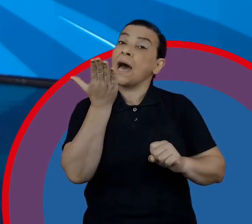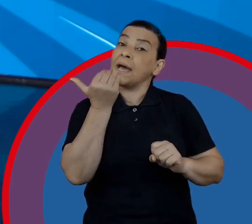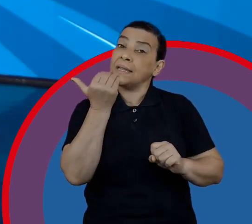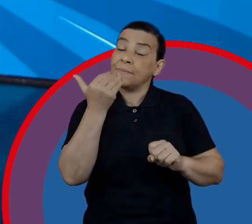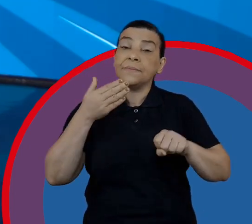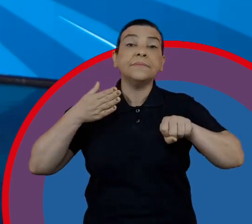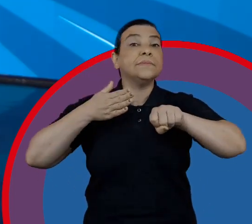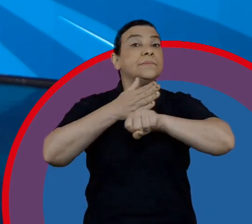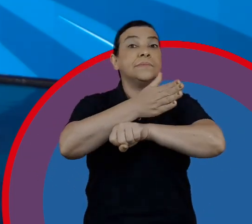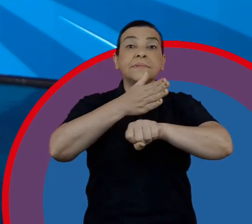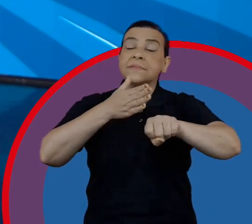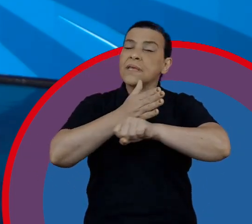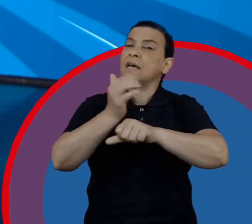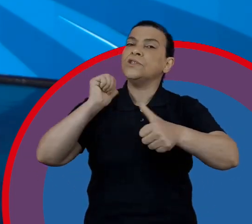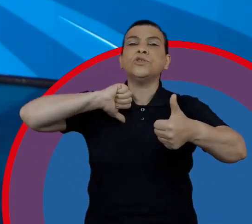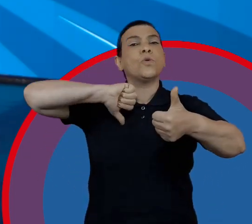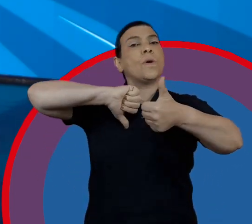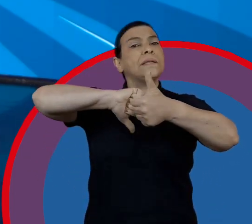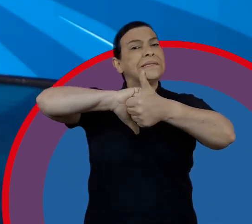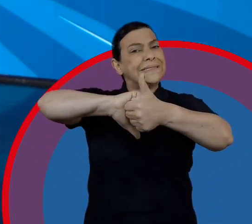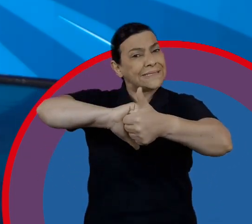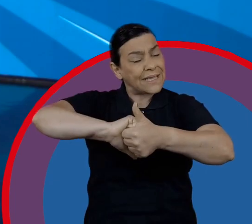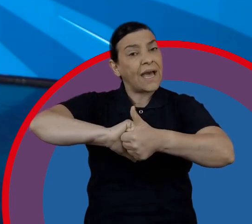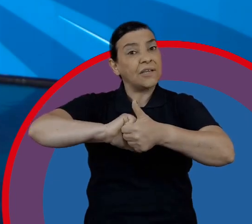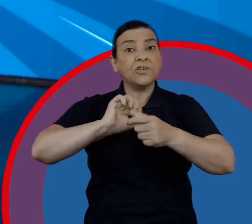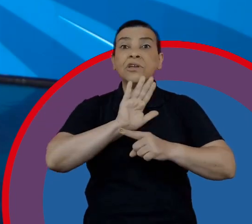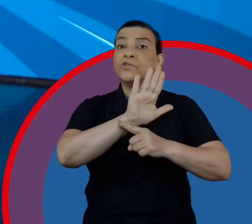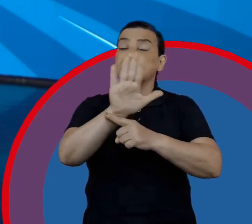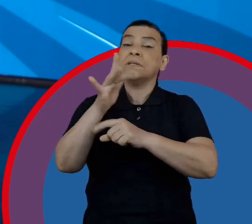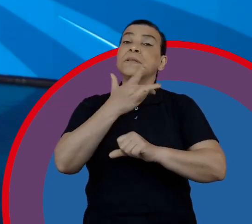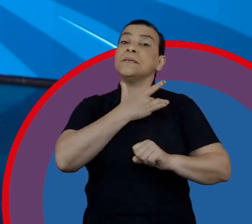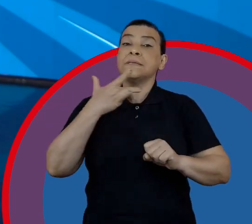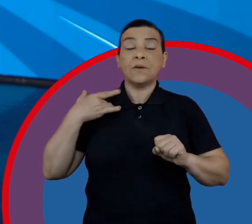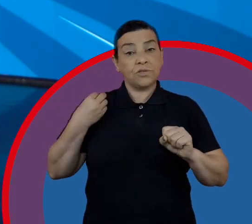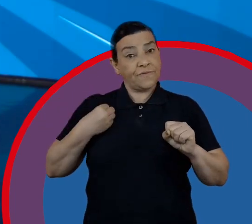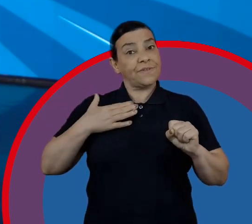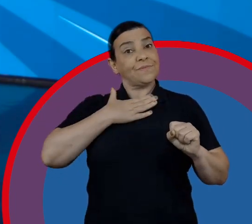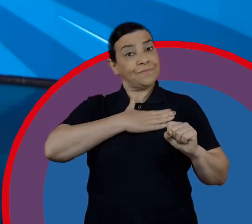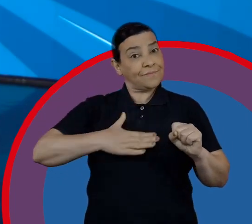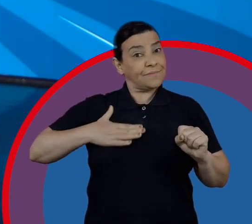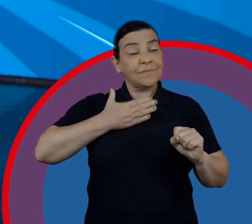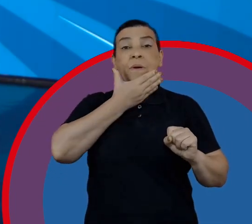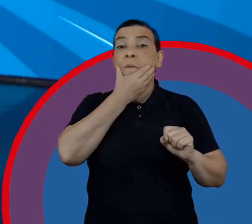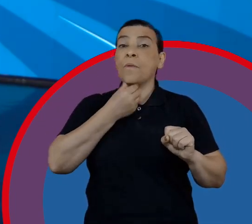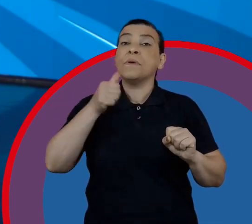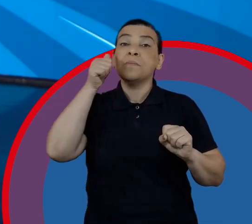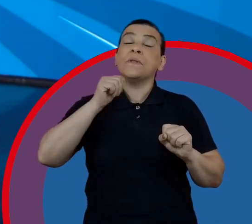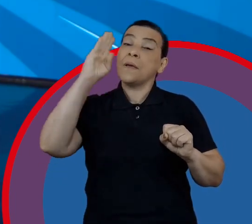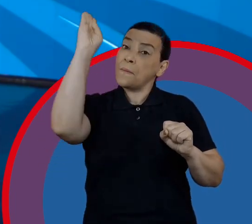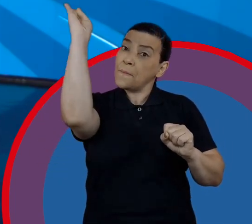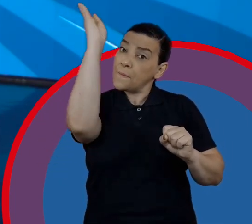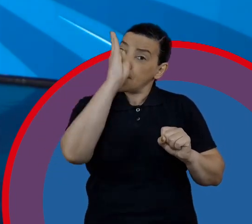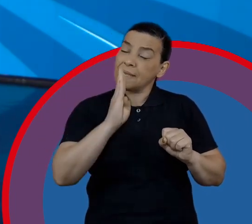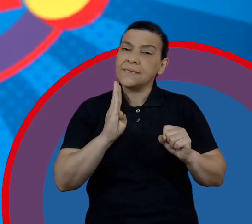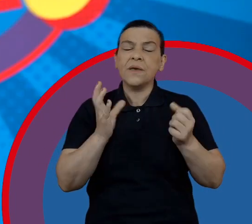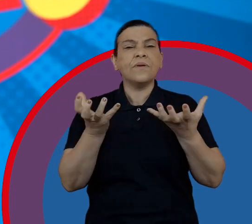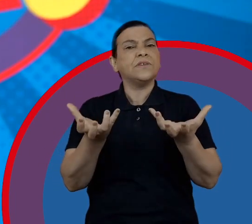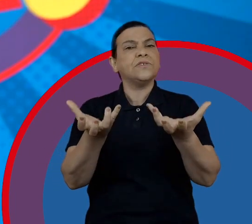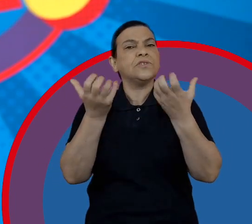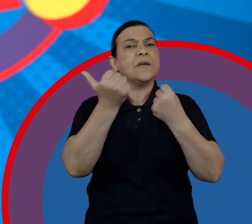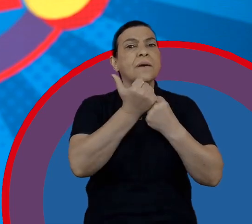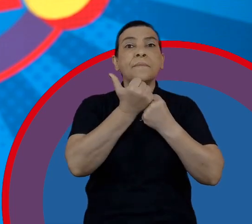alimentação acessível de qualidade colaborando com a saúde e o bem-estar de brasileiros e brasileiras.